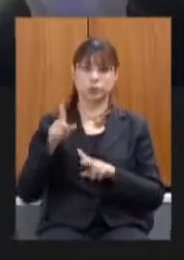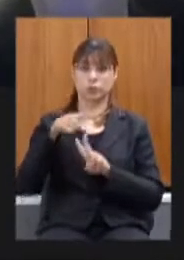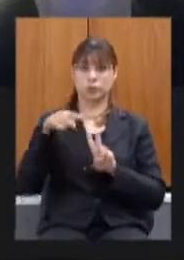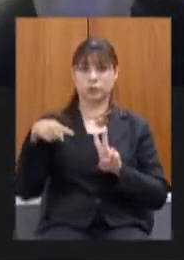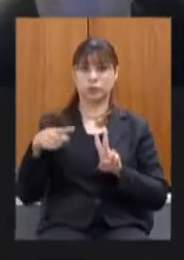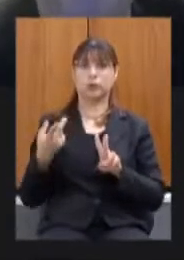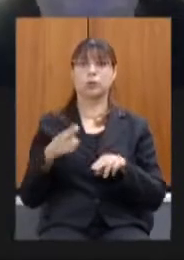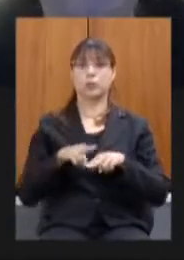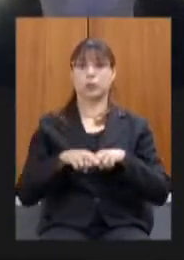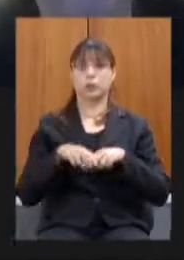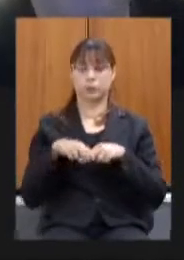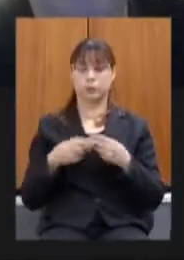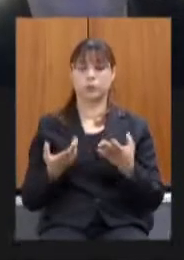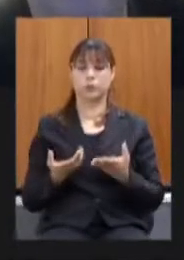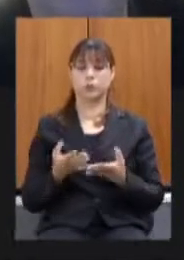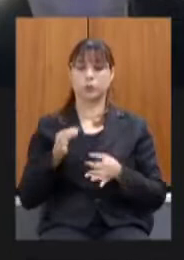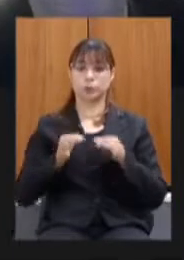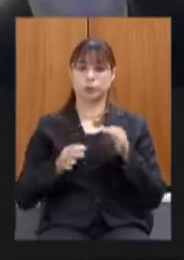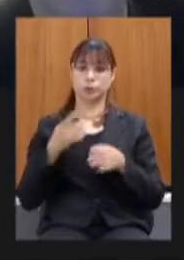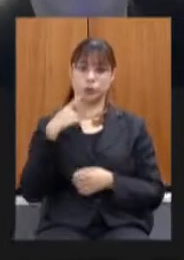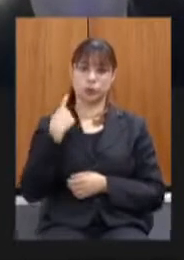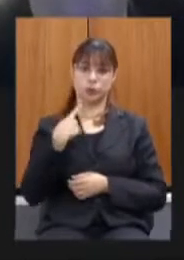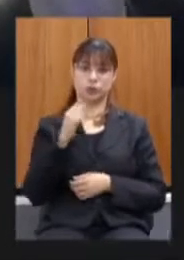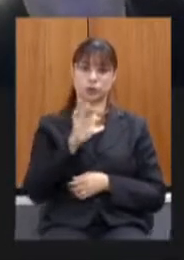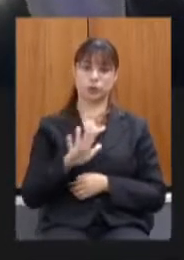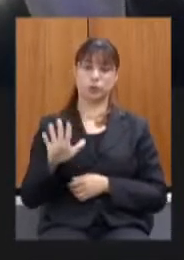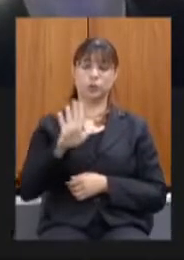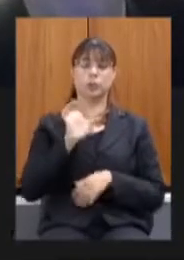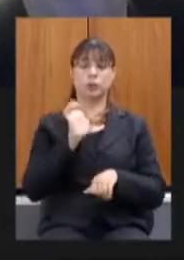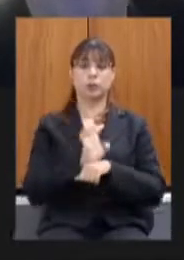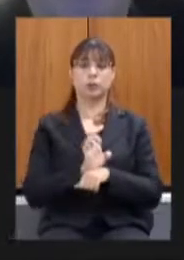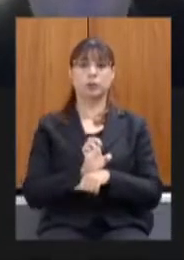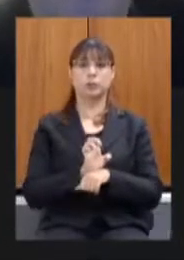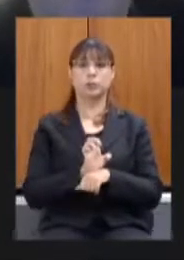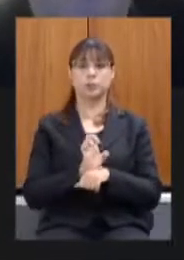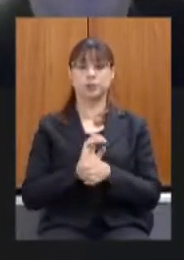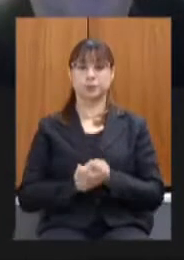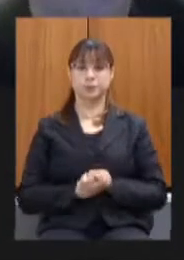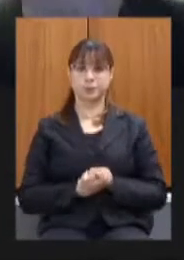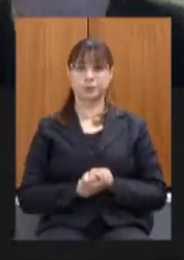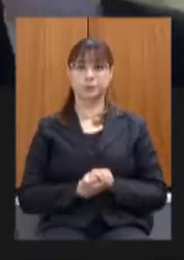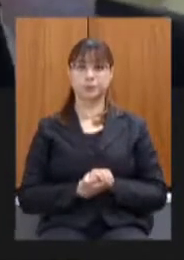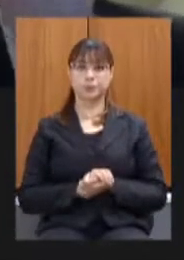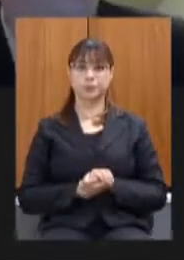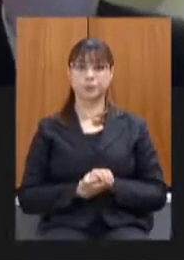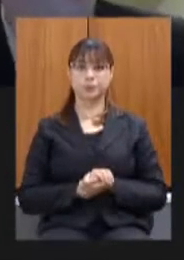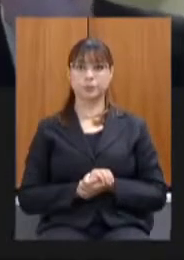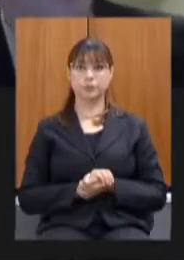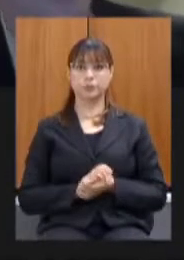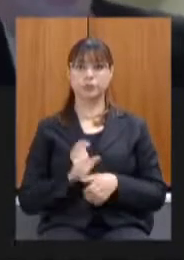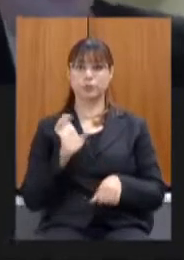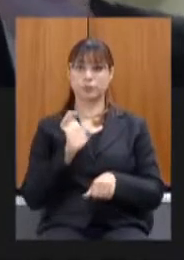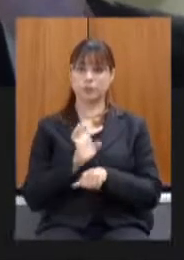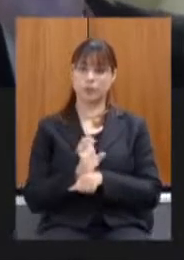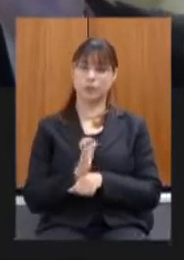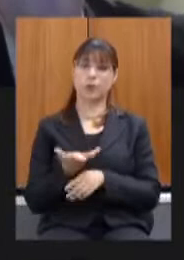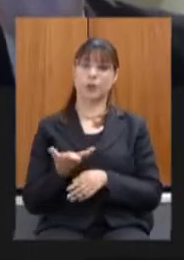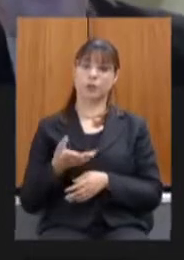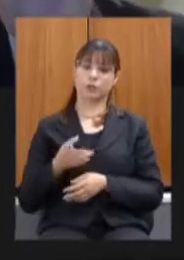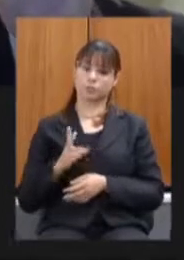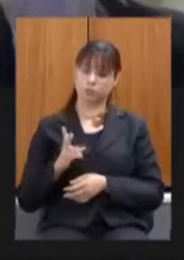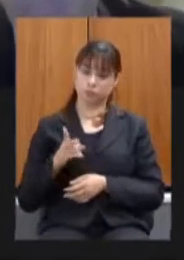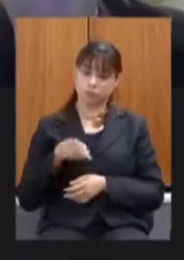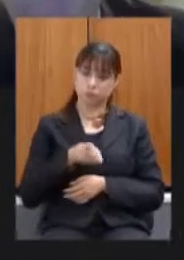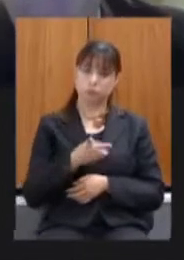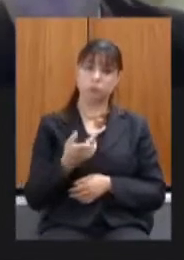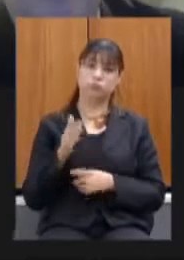advocacia geral do estado o estado tem se feito presente lá desde o início e